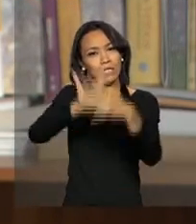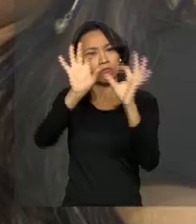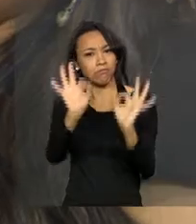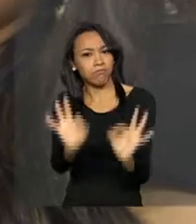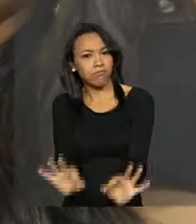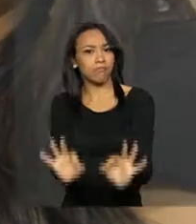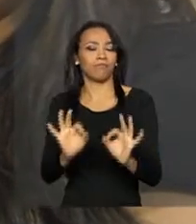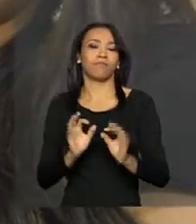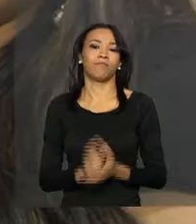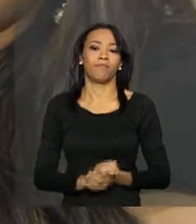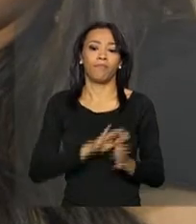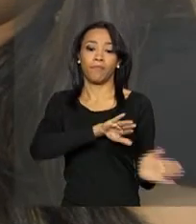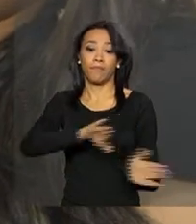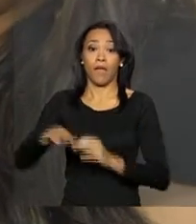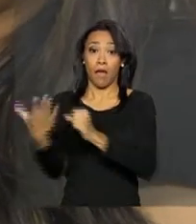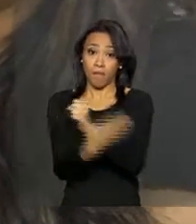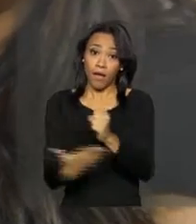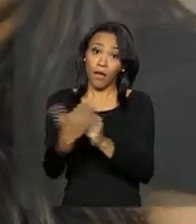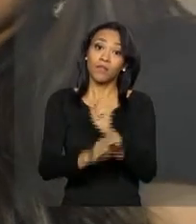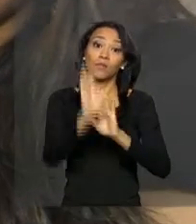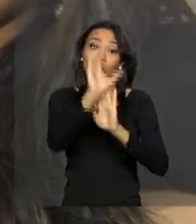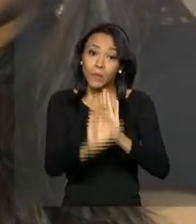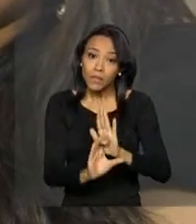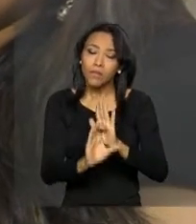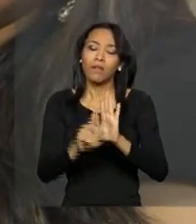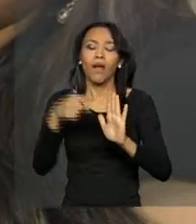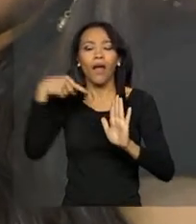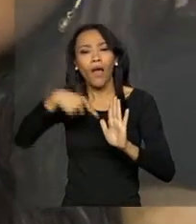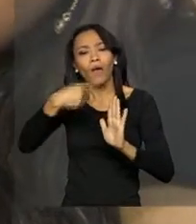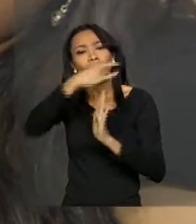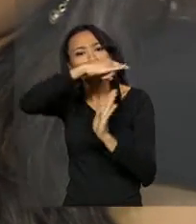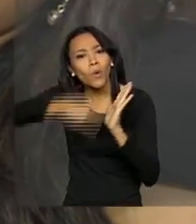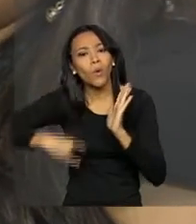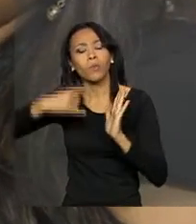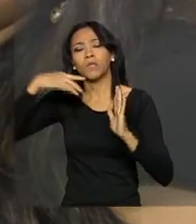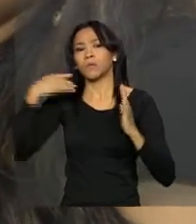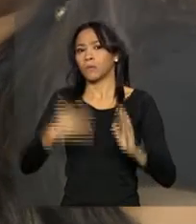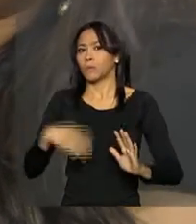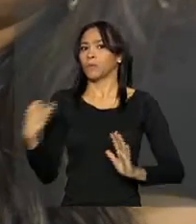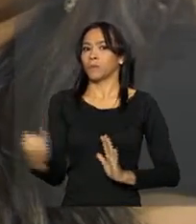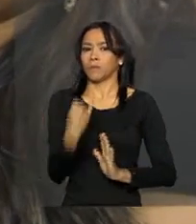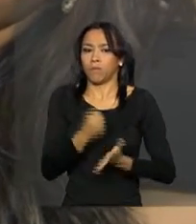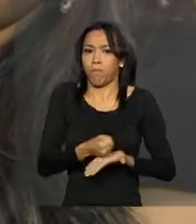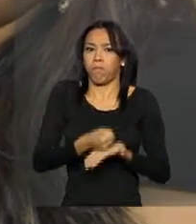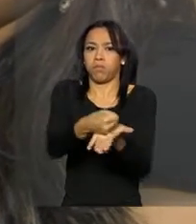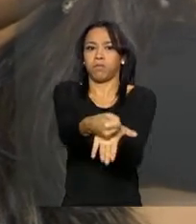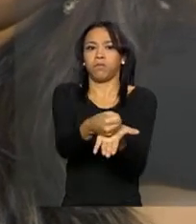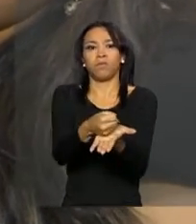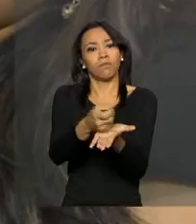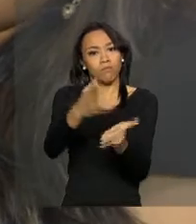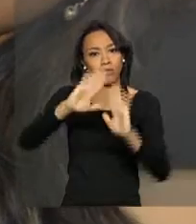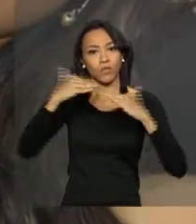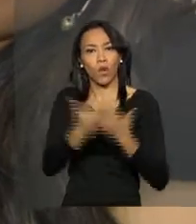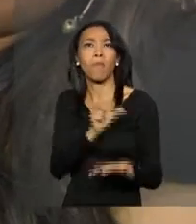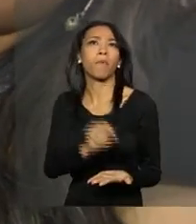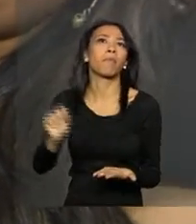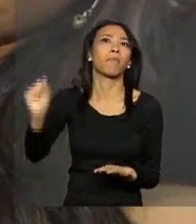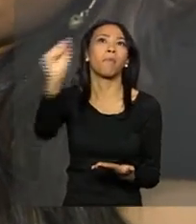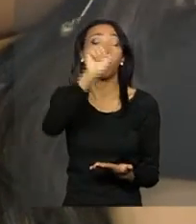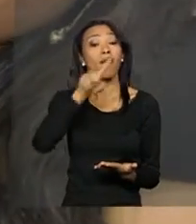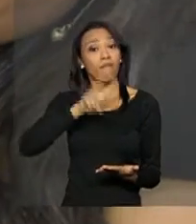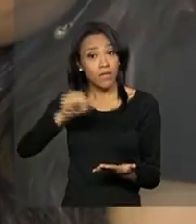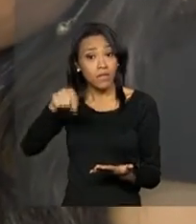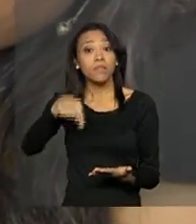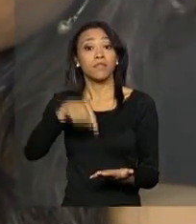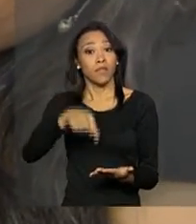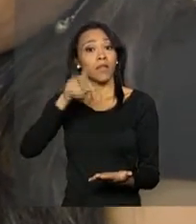sociedade. A Base Curricular é um documento de grande envergadura e ela só vai ser efetivamente um